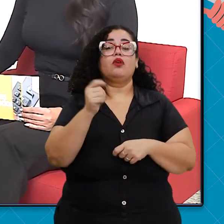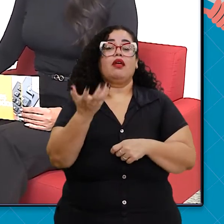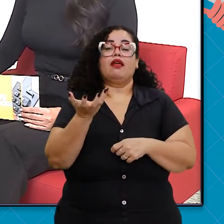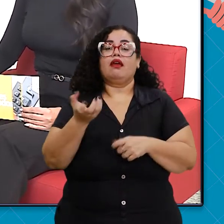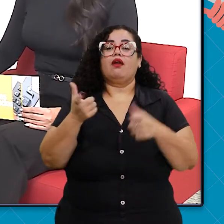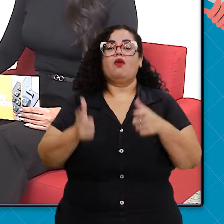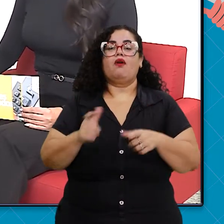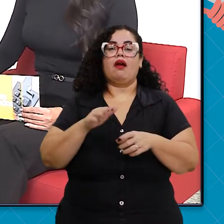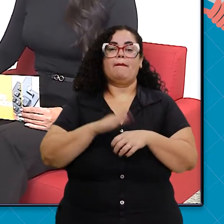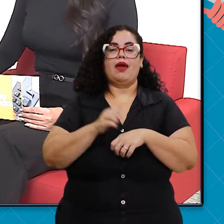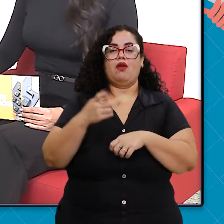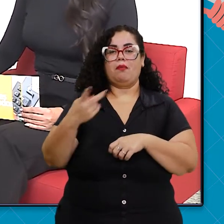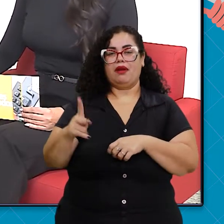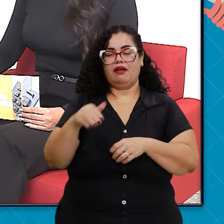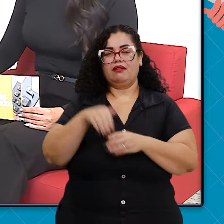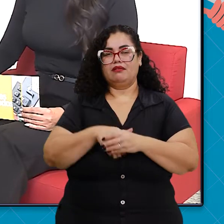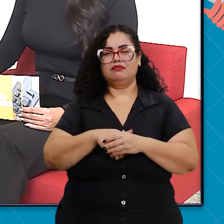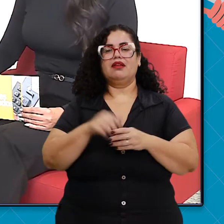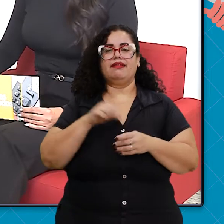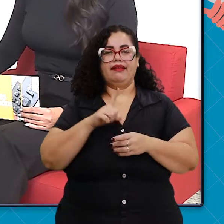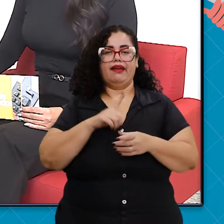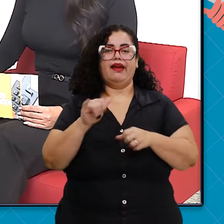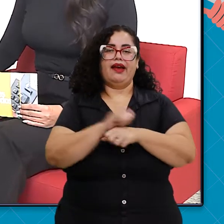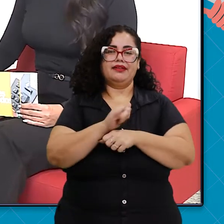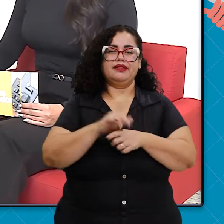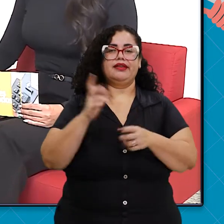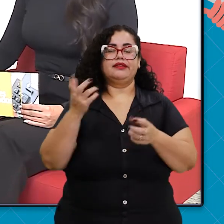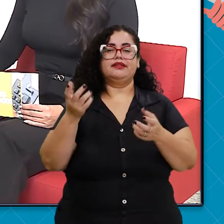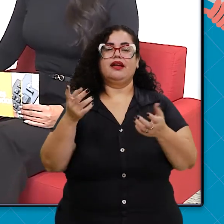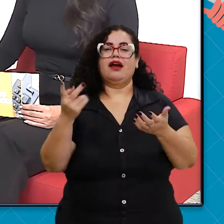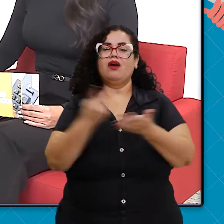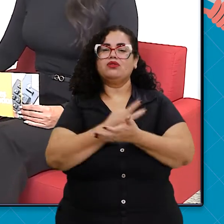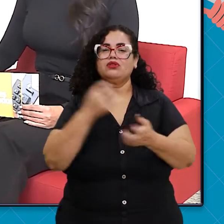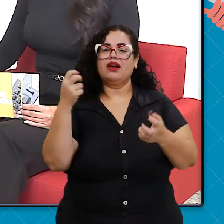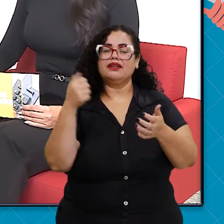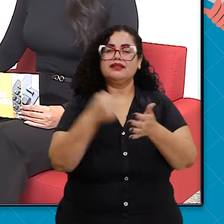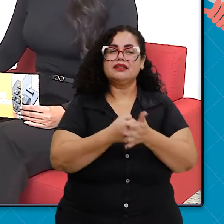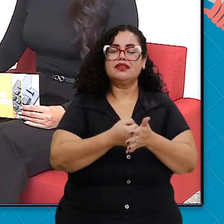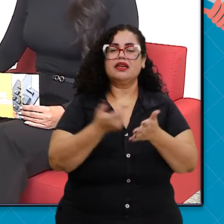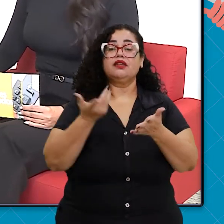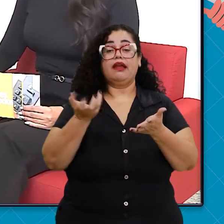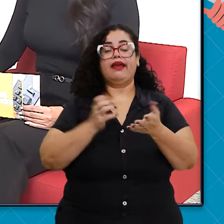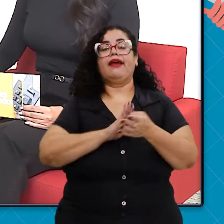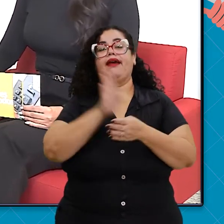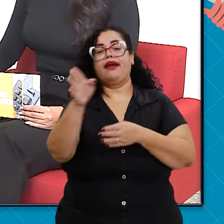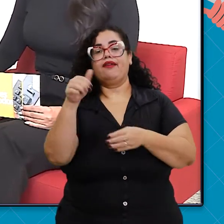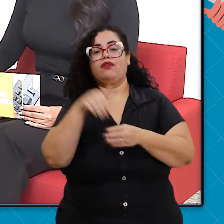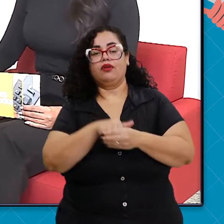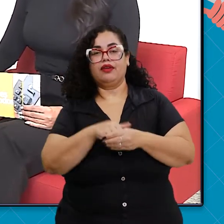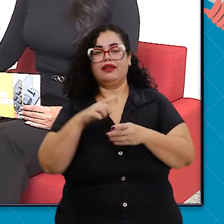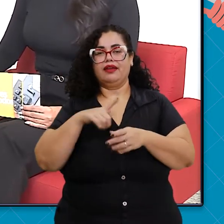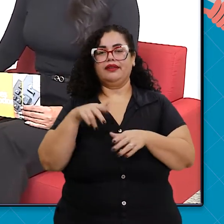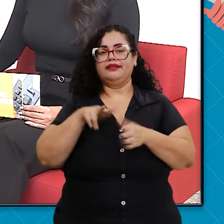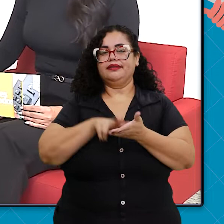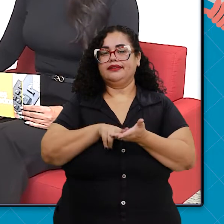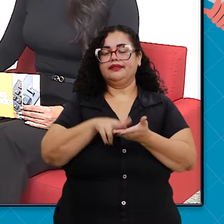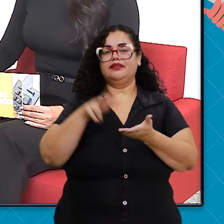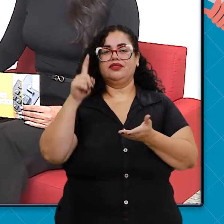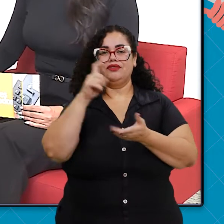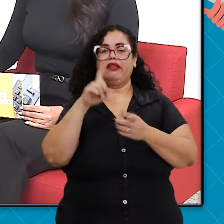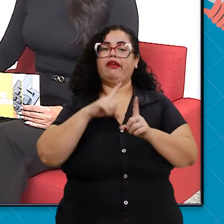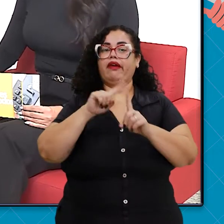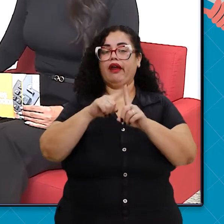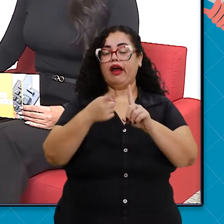votação. Acontece muito do eleitor sofrer um acidente, mas ele quer votar, ele está em um período sem poder. Tem a